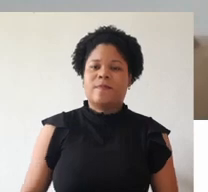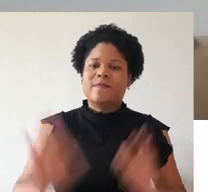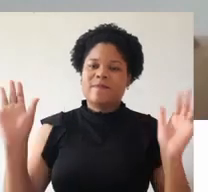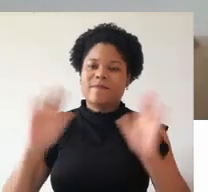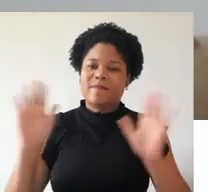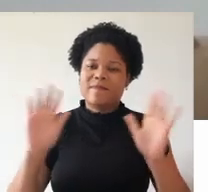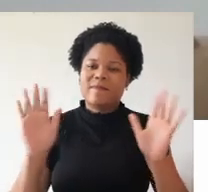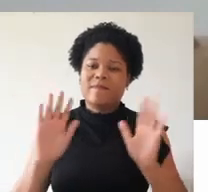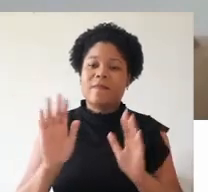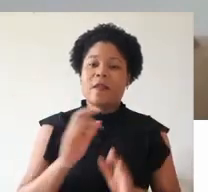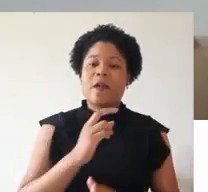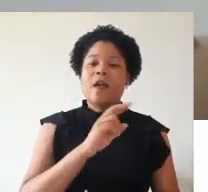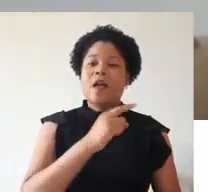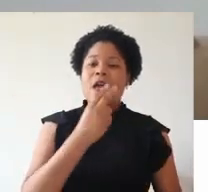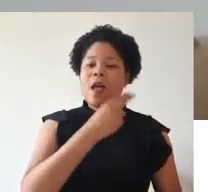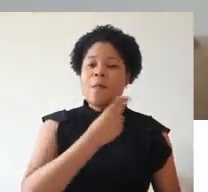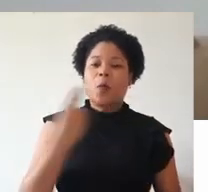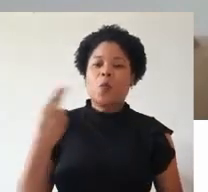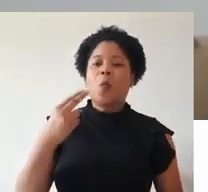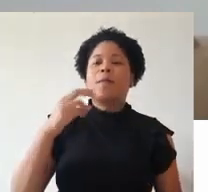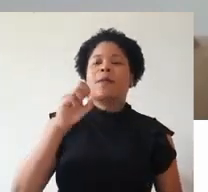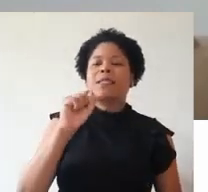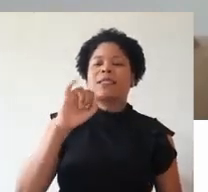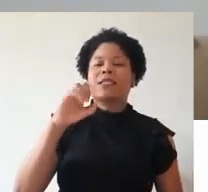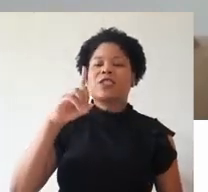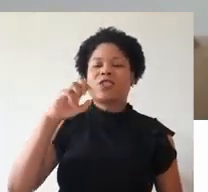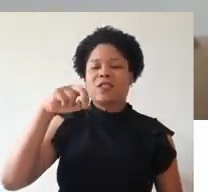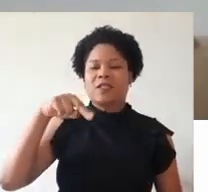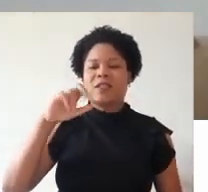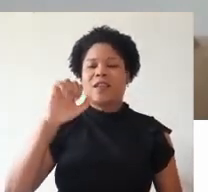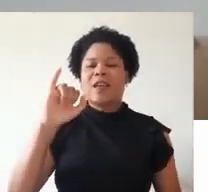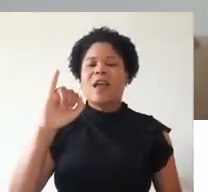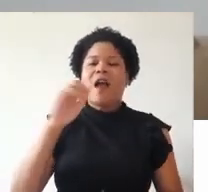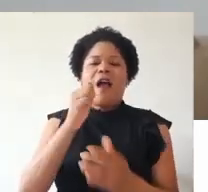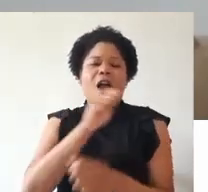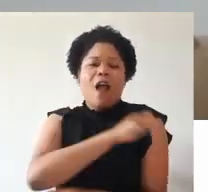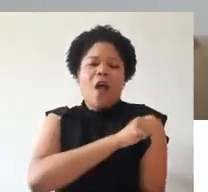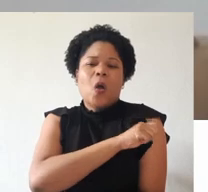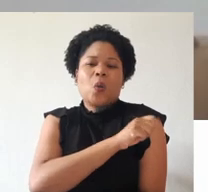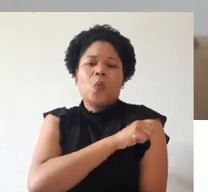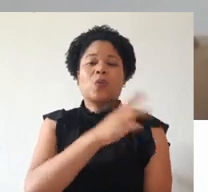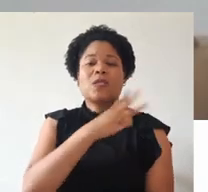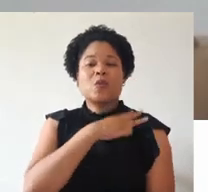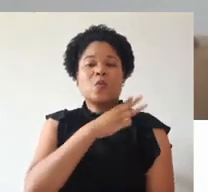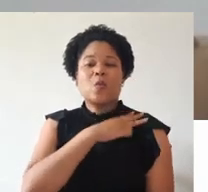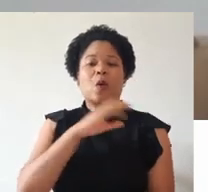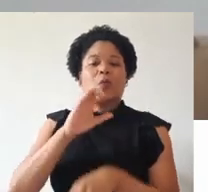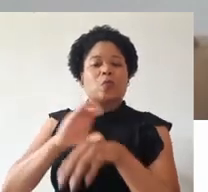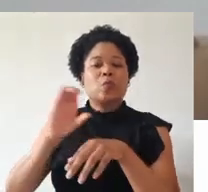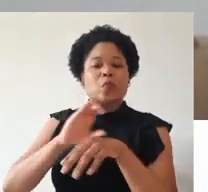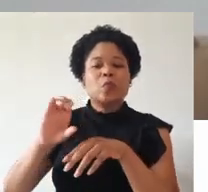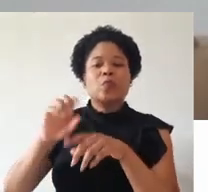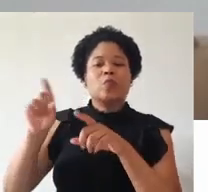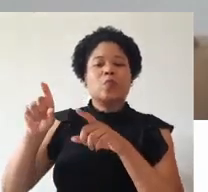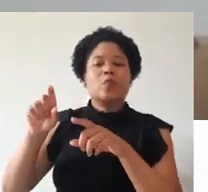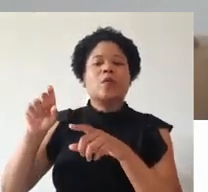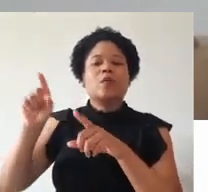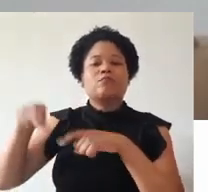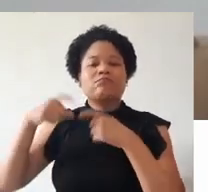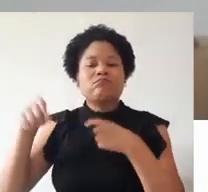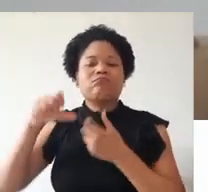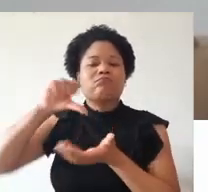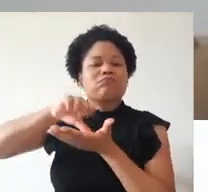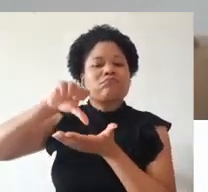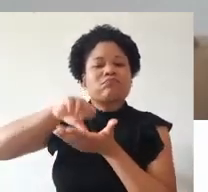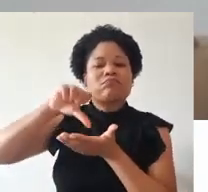Olá, sou Sidney, aluno do terceiro ano do curso técnico em agropecuária do Instituto Federal do